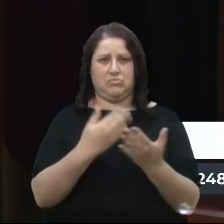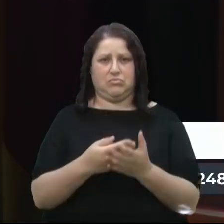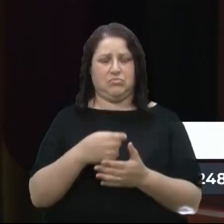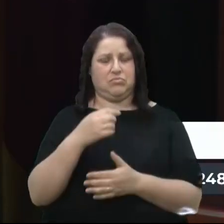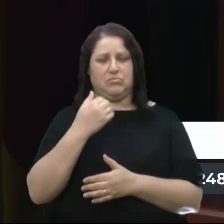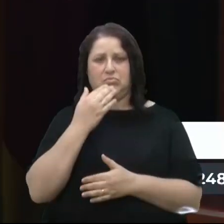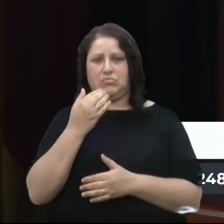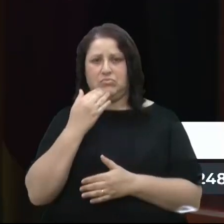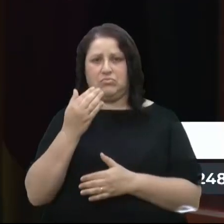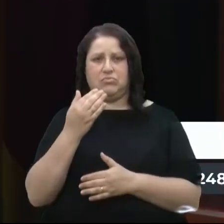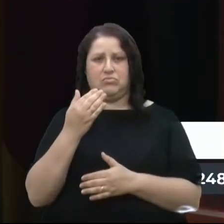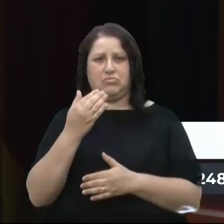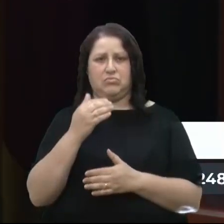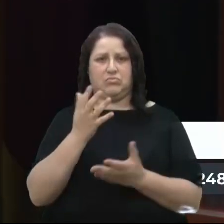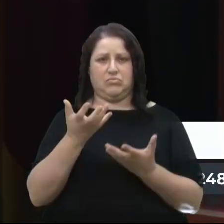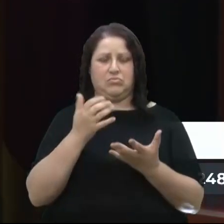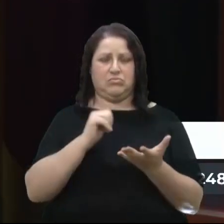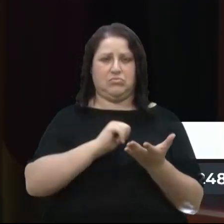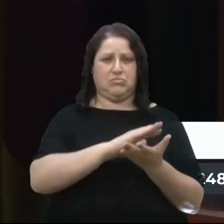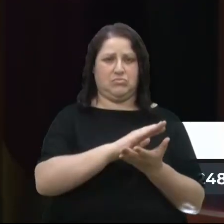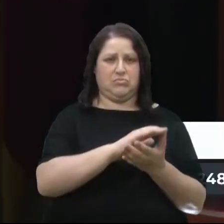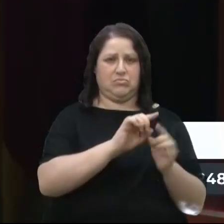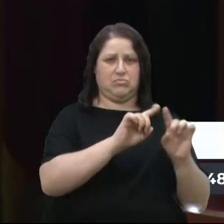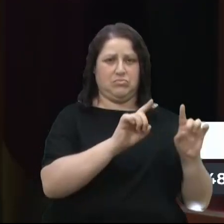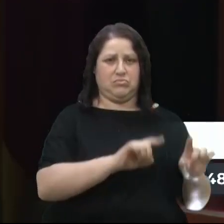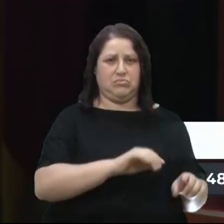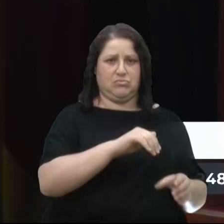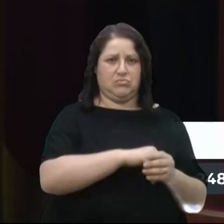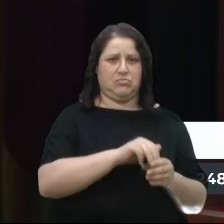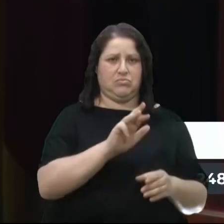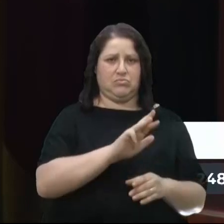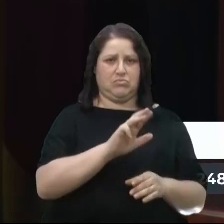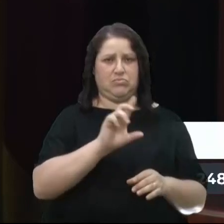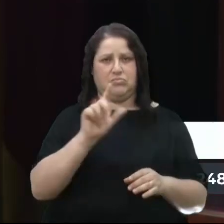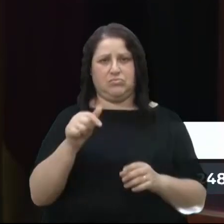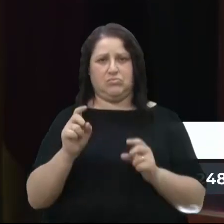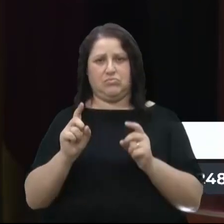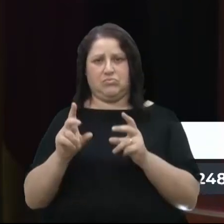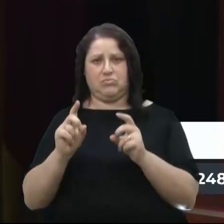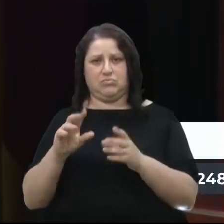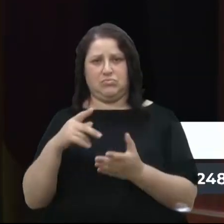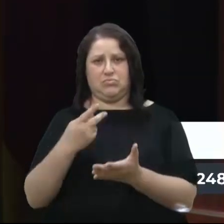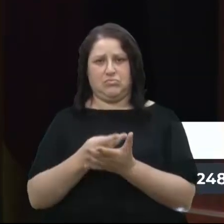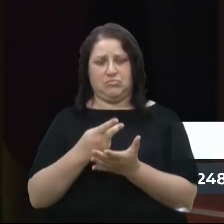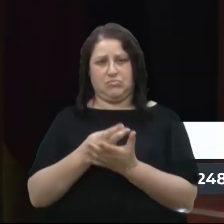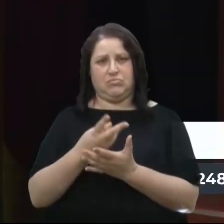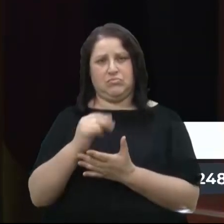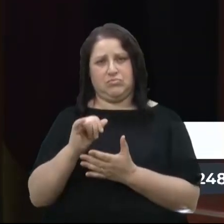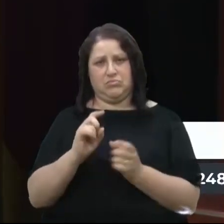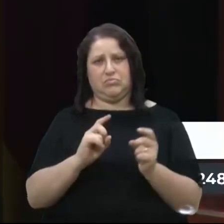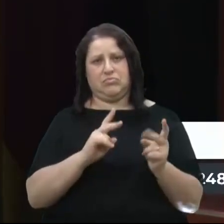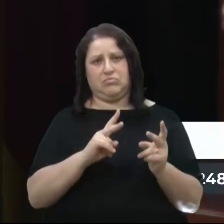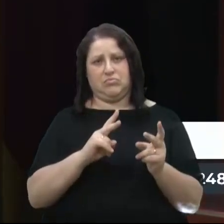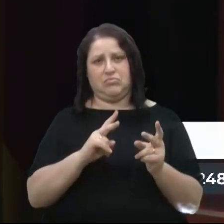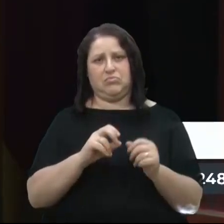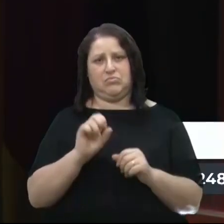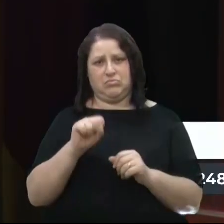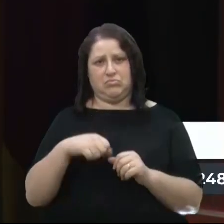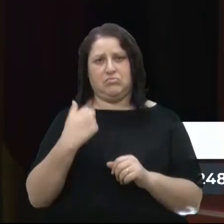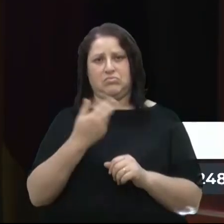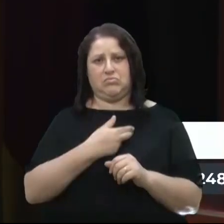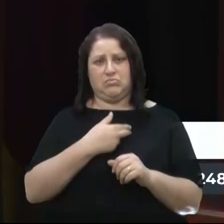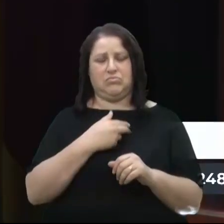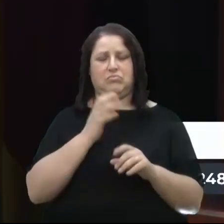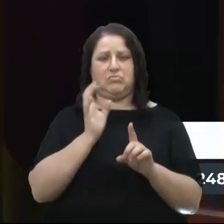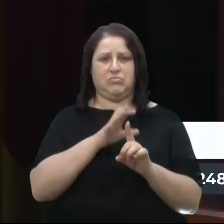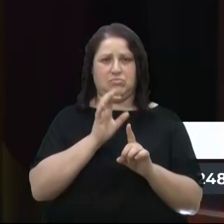demitir peão que votou no Lula e depois querer vender produto. E vai vender. Certamente nós vamos induzir o